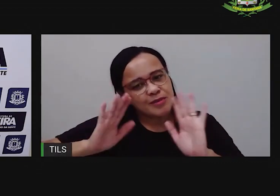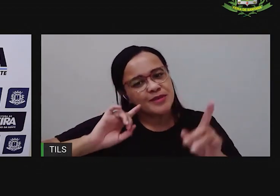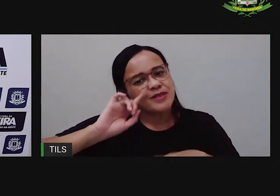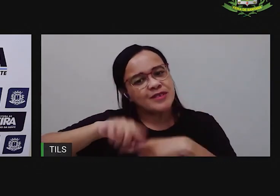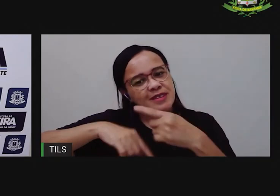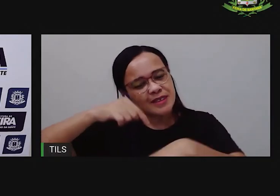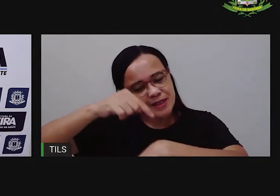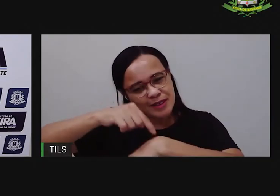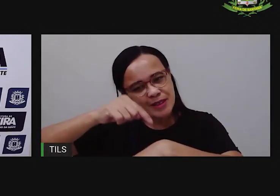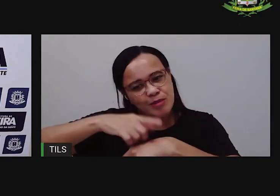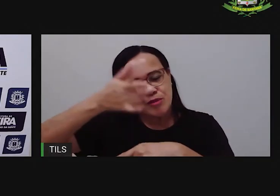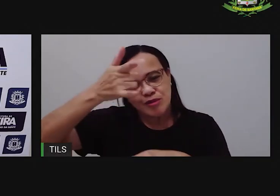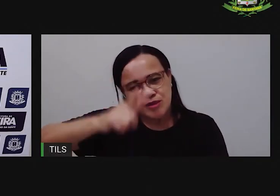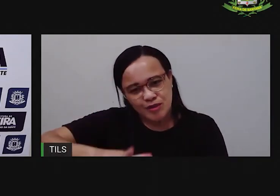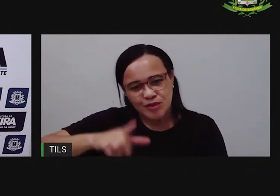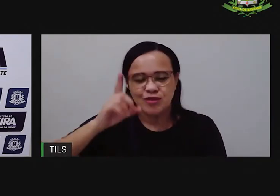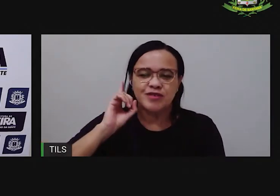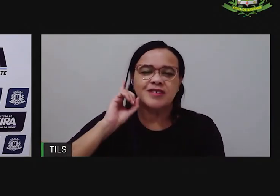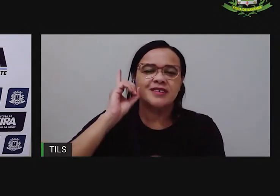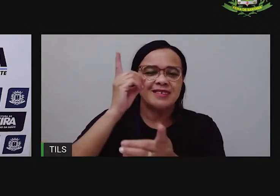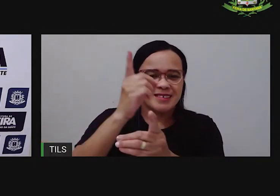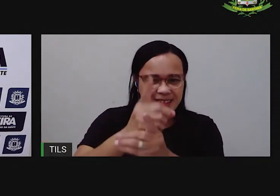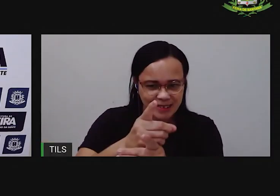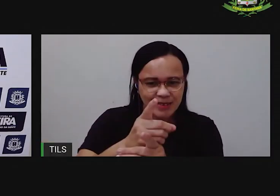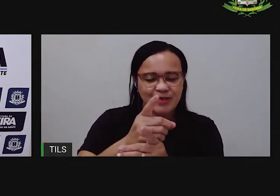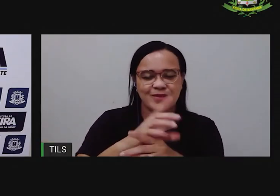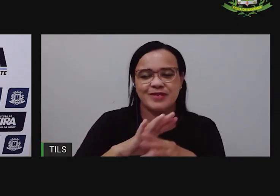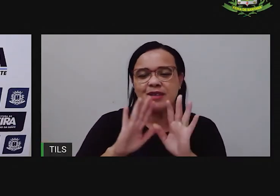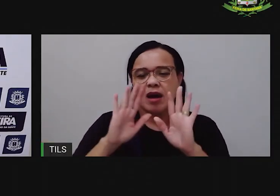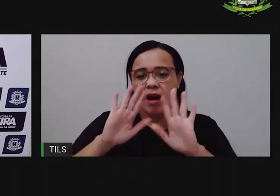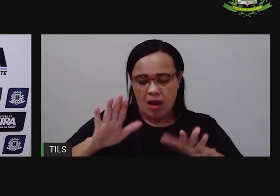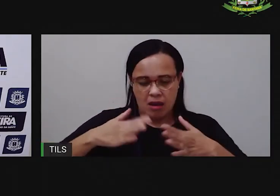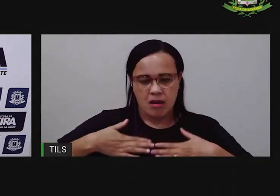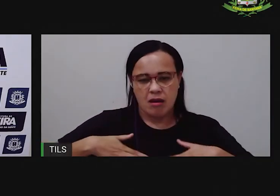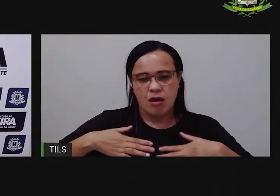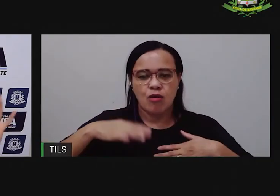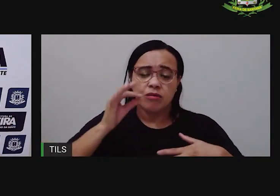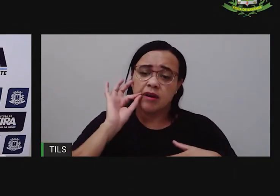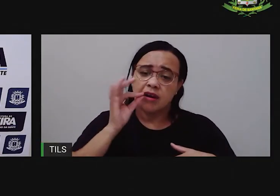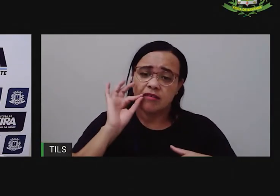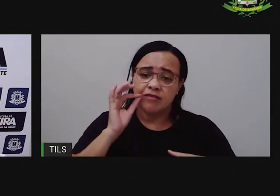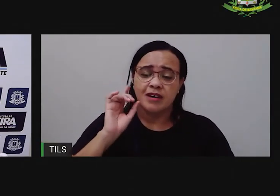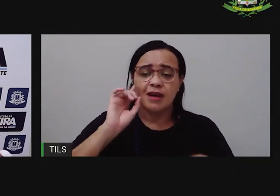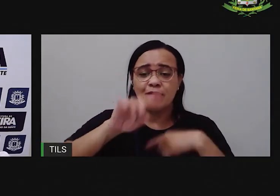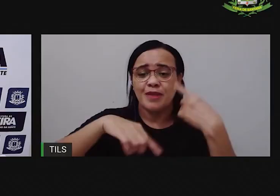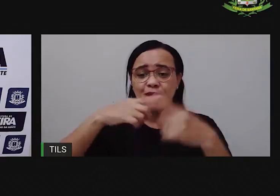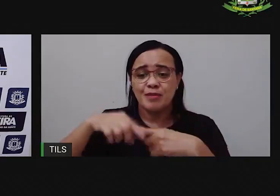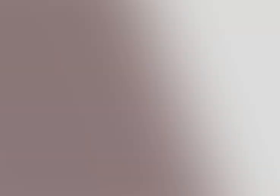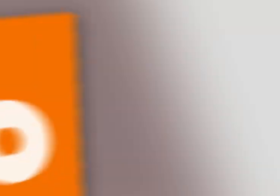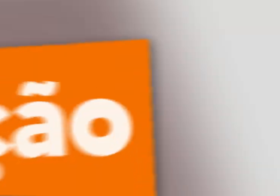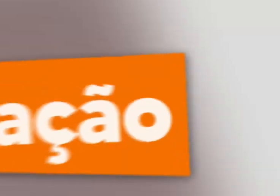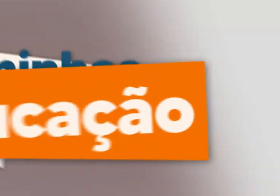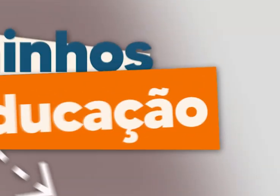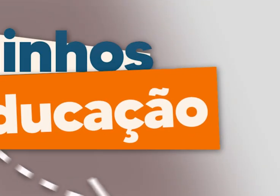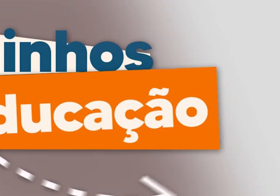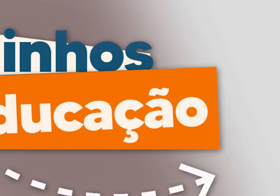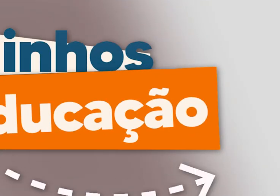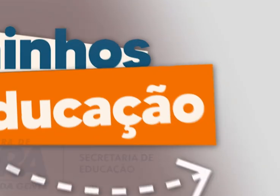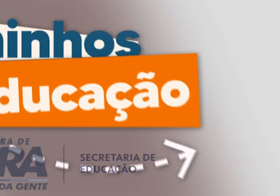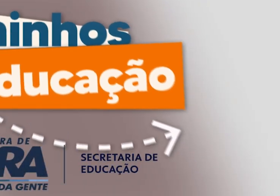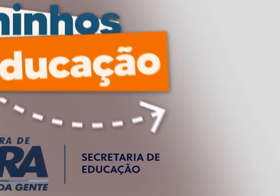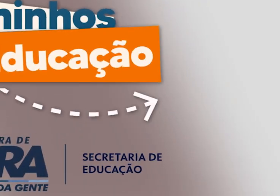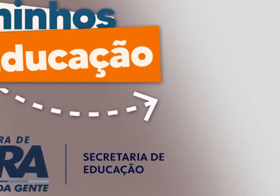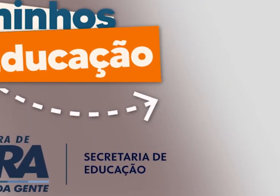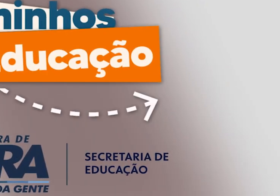na outra aula. Vá agora tomar um café, daqui a pouco a gente se vê. Tchau! Tchau! Tchau!